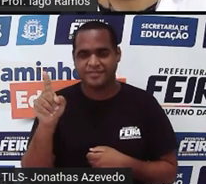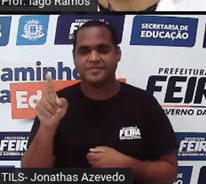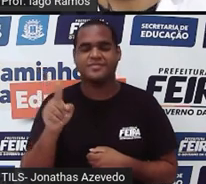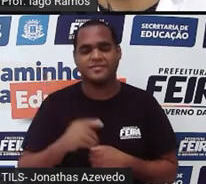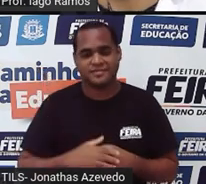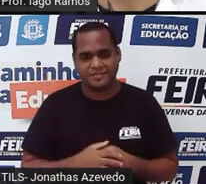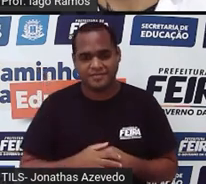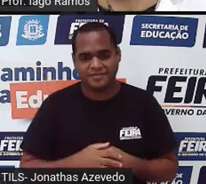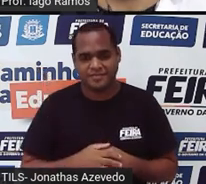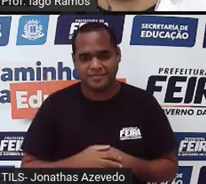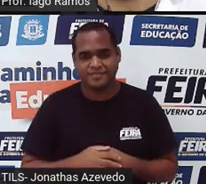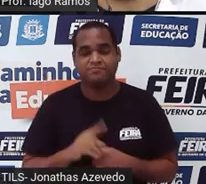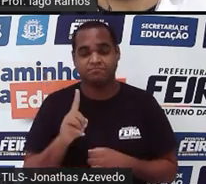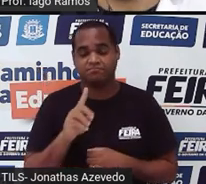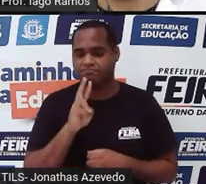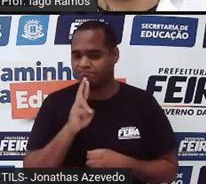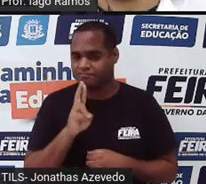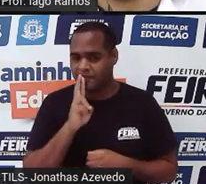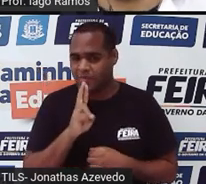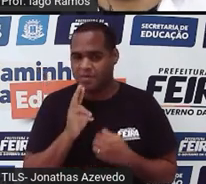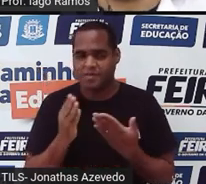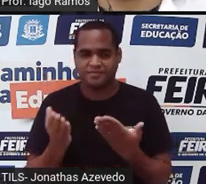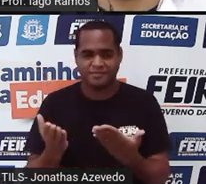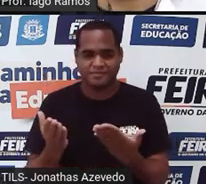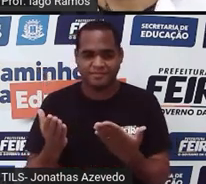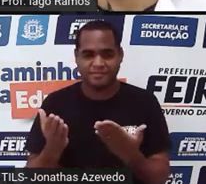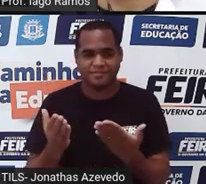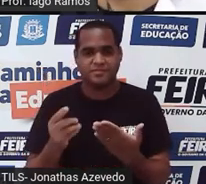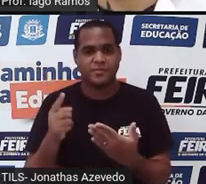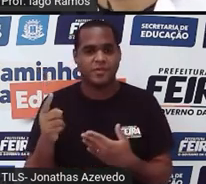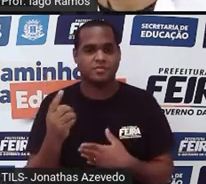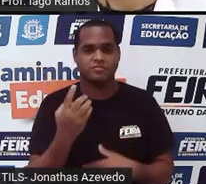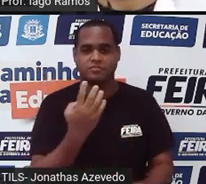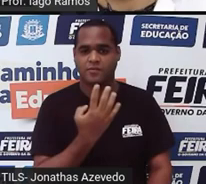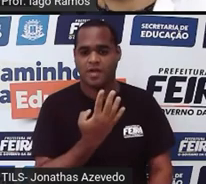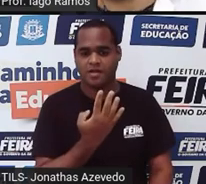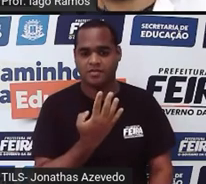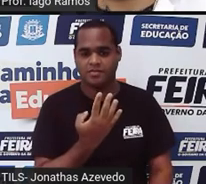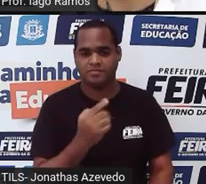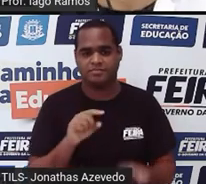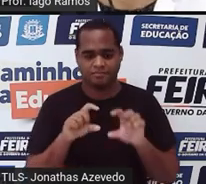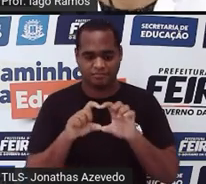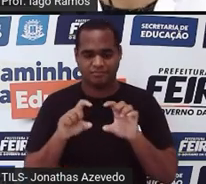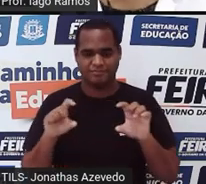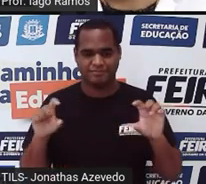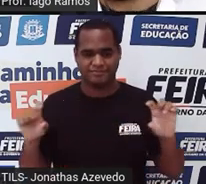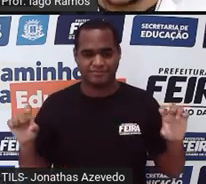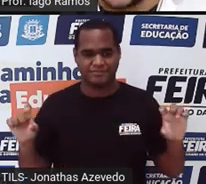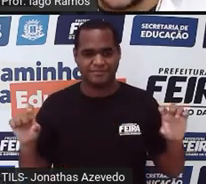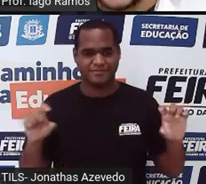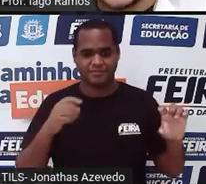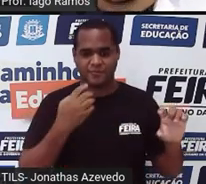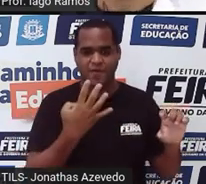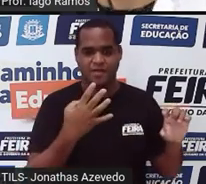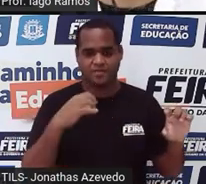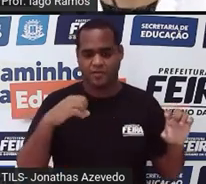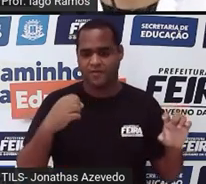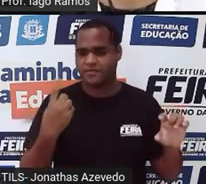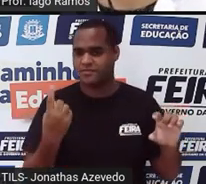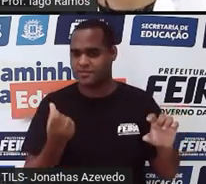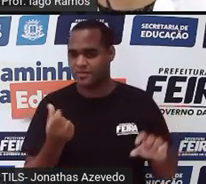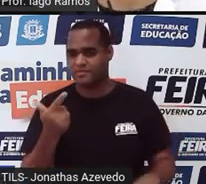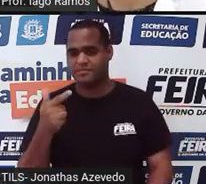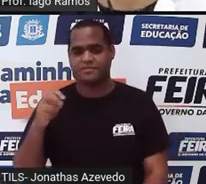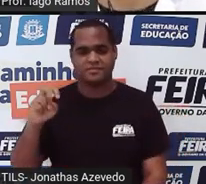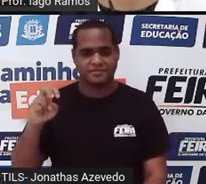formam outra sequência. A sequência agora é 4, 9, 16, 25. Isso já